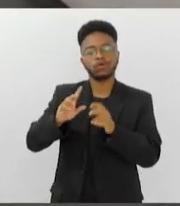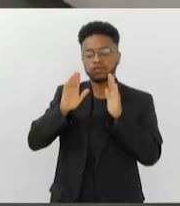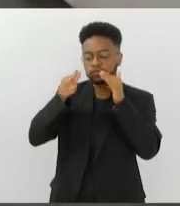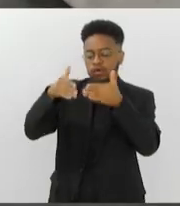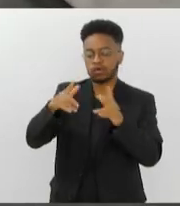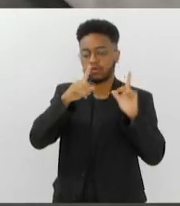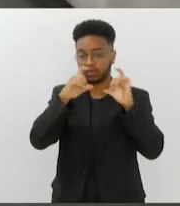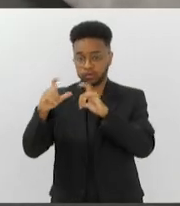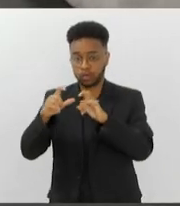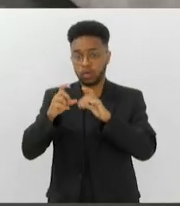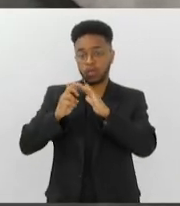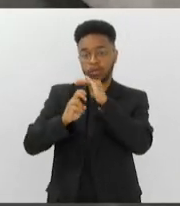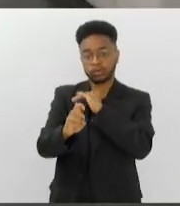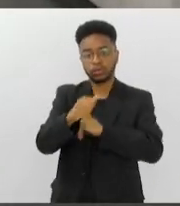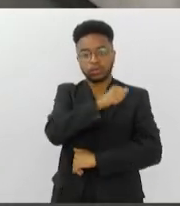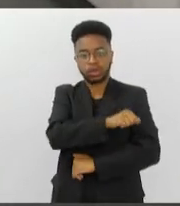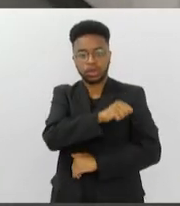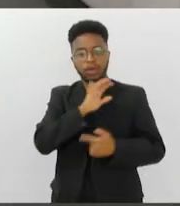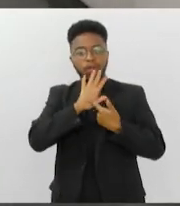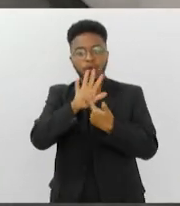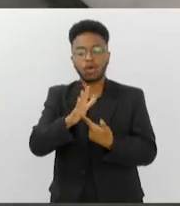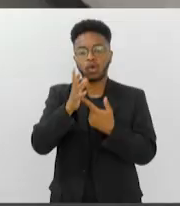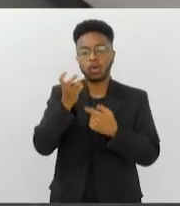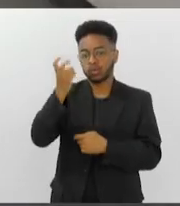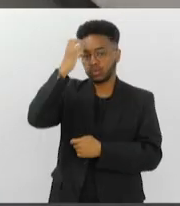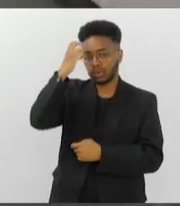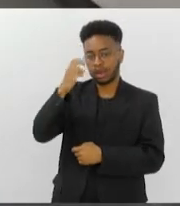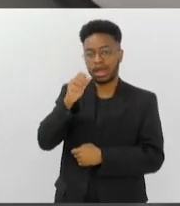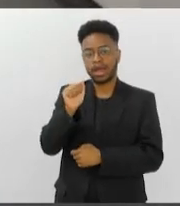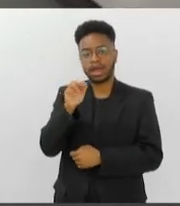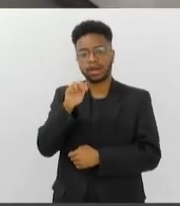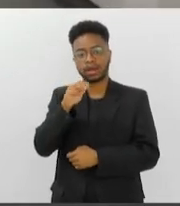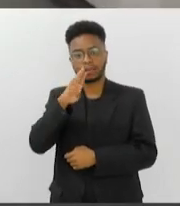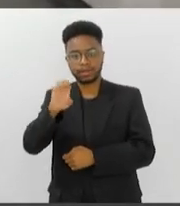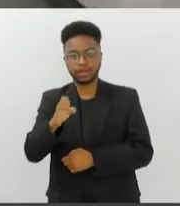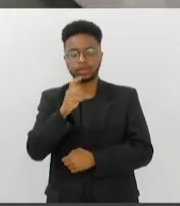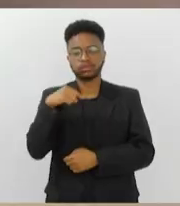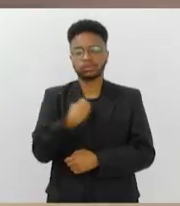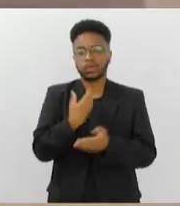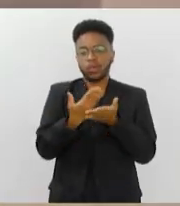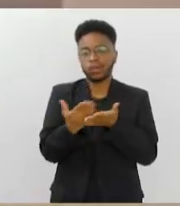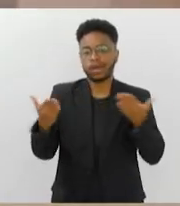faz exposição sobre a cultura árabe. O Bom Dia Alerj começa agora.